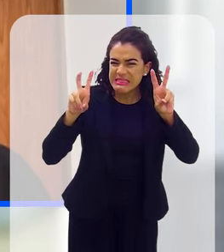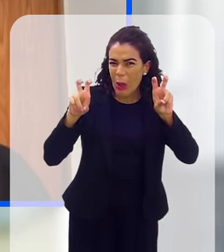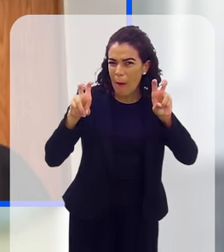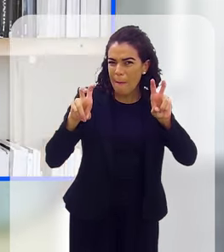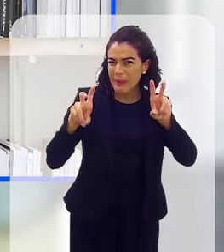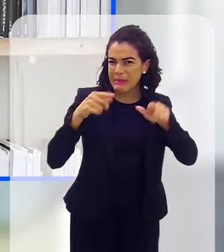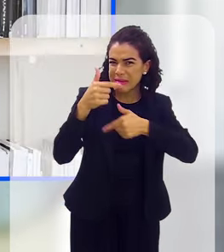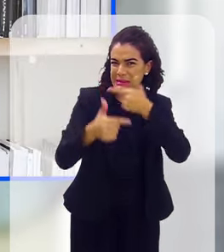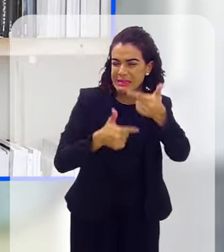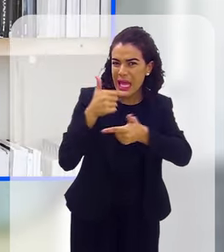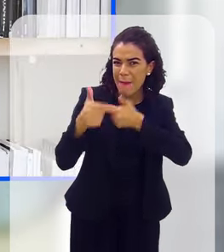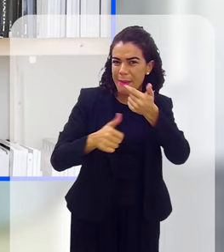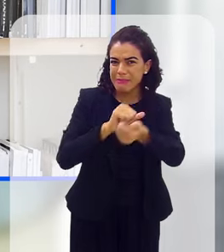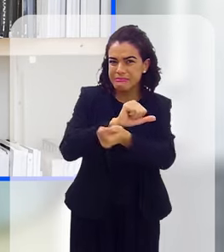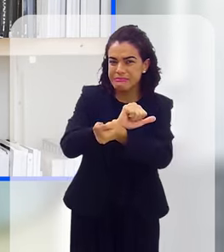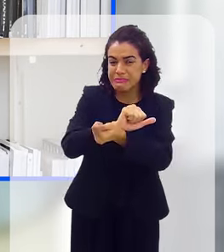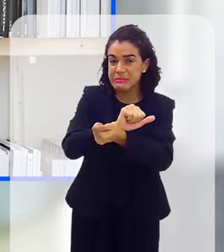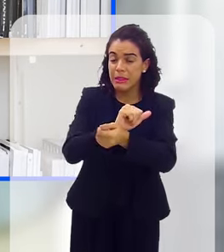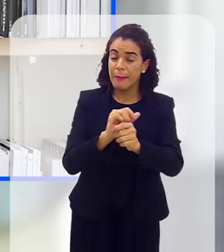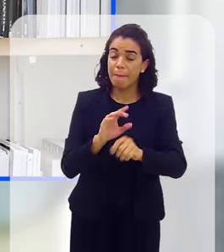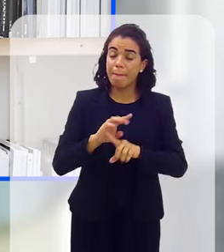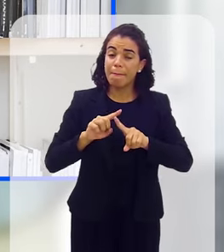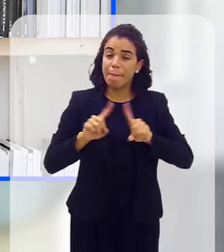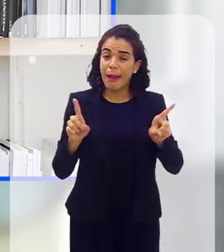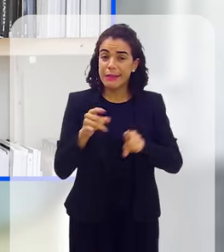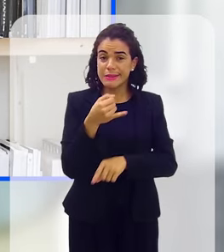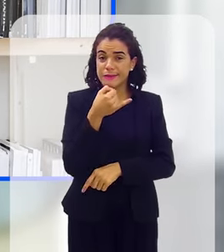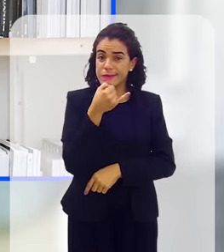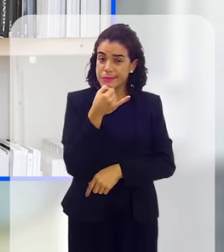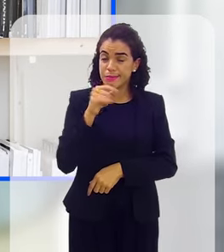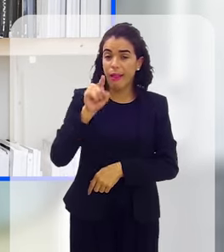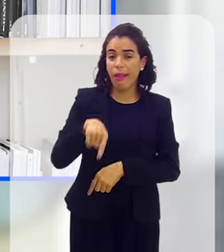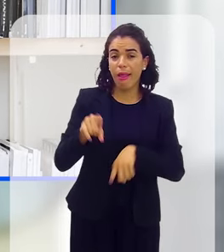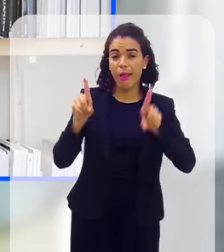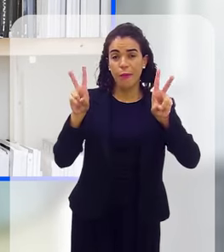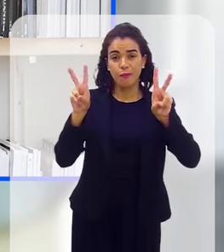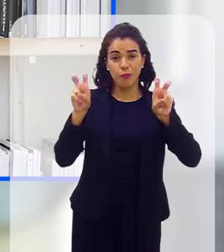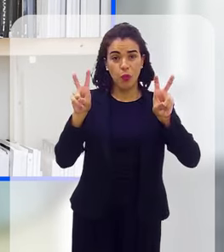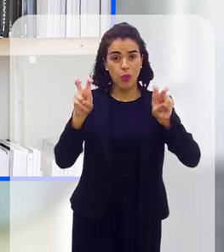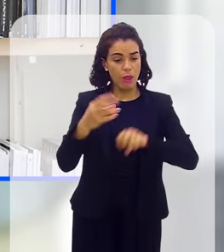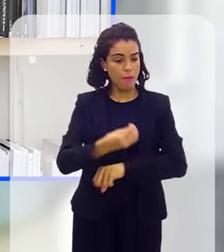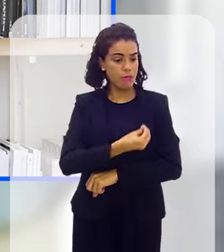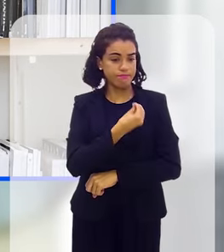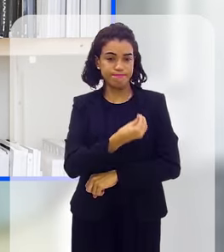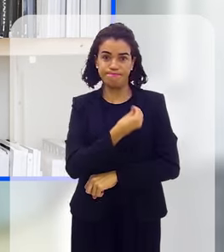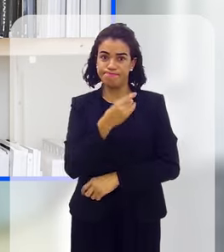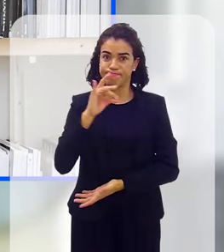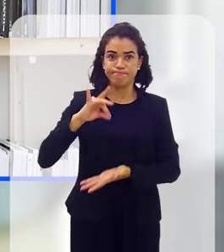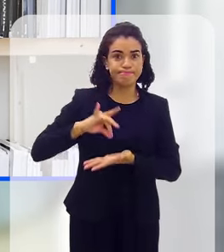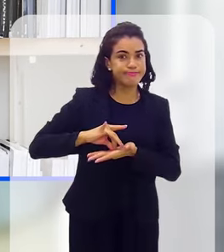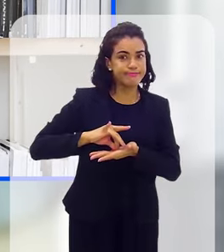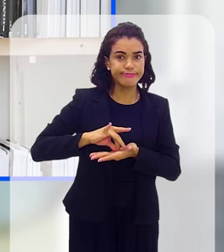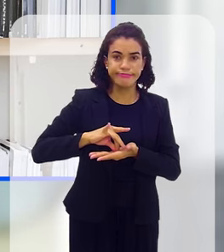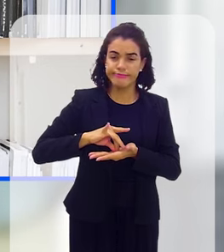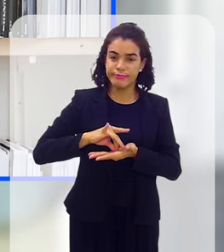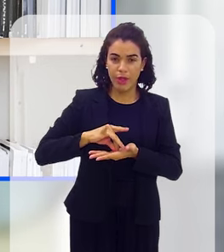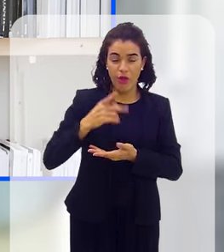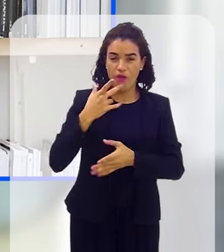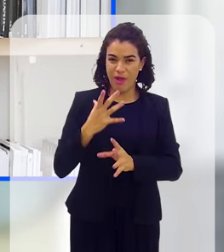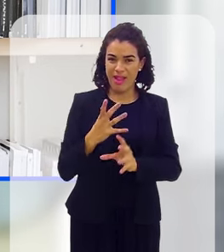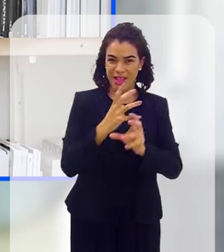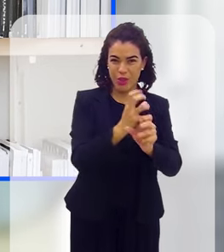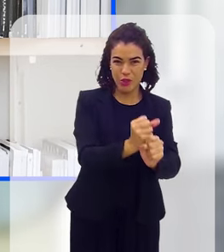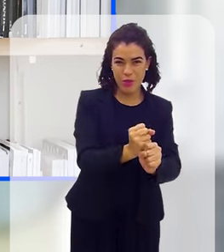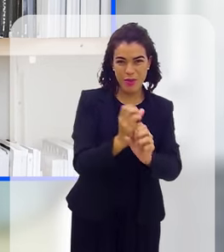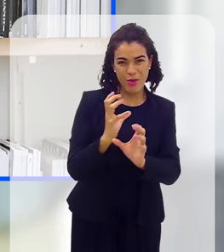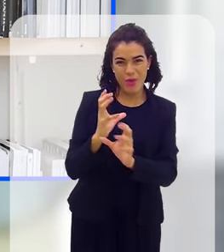à escravidão, mas, infelizmente, esse é um tema muito presente na nossa sociedade, como os números que eu falei aqui na